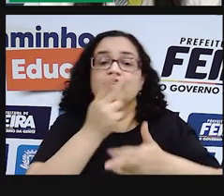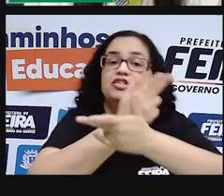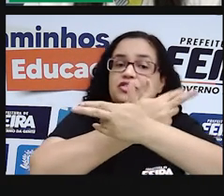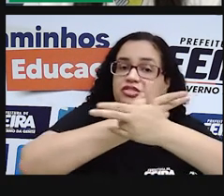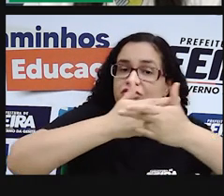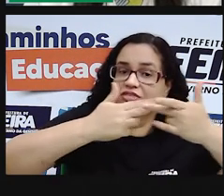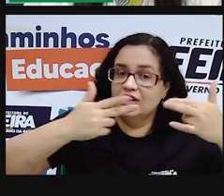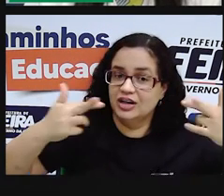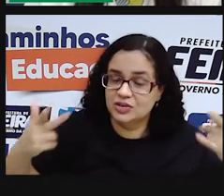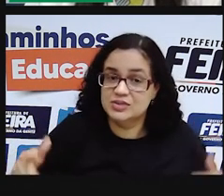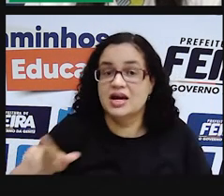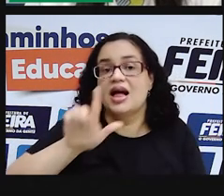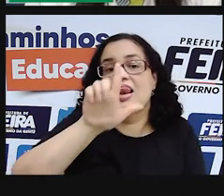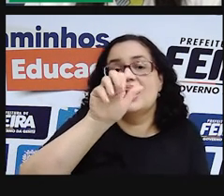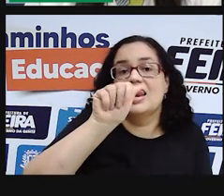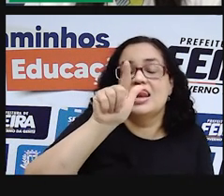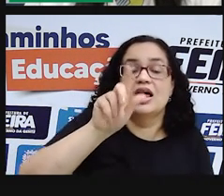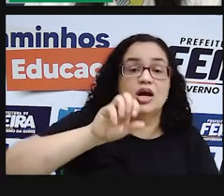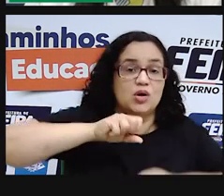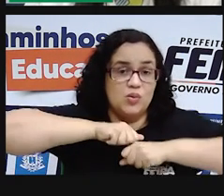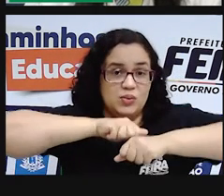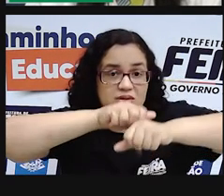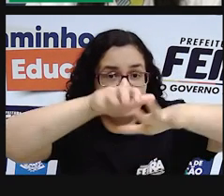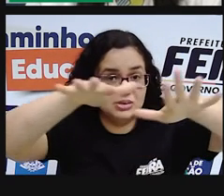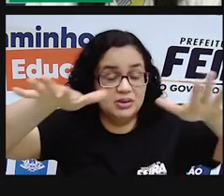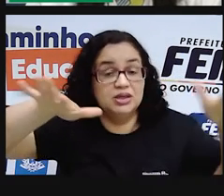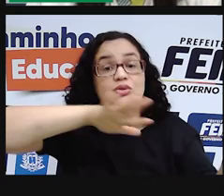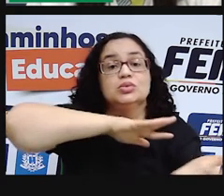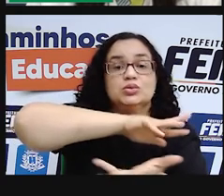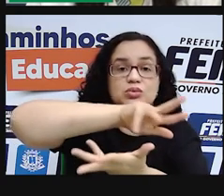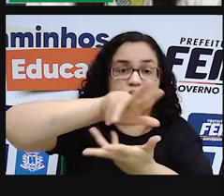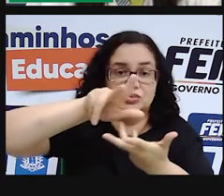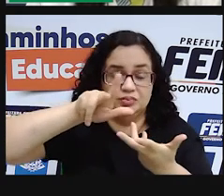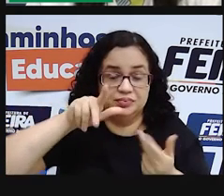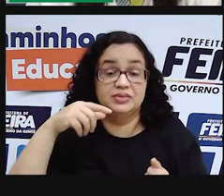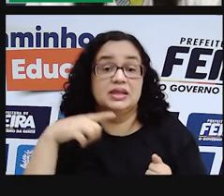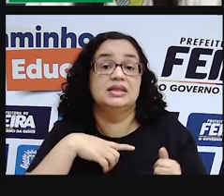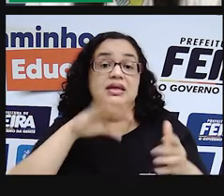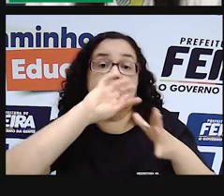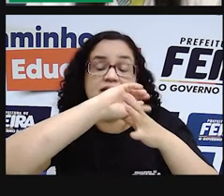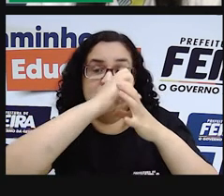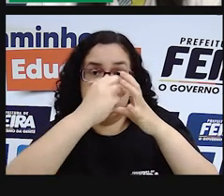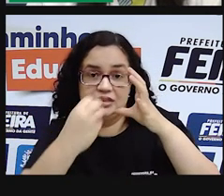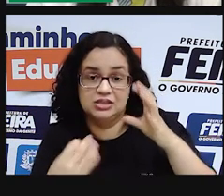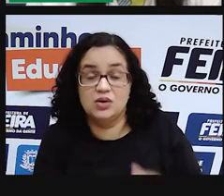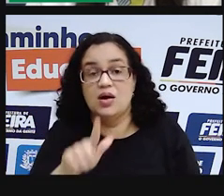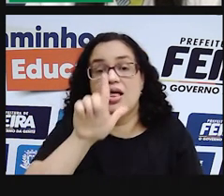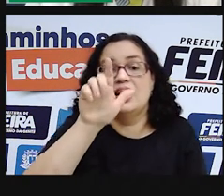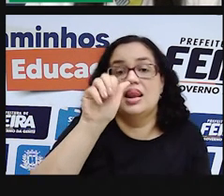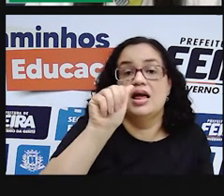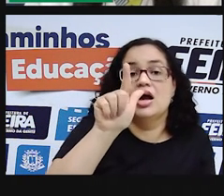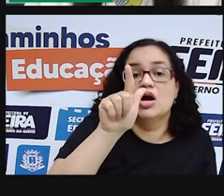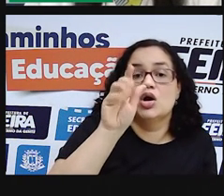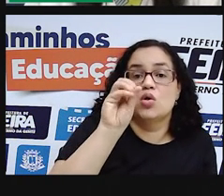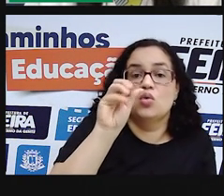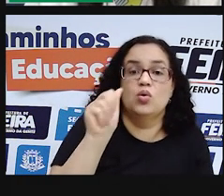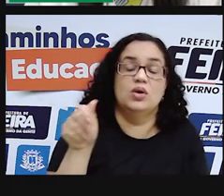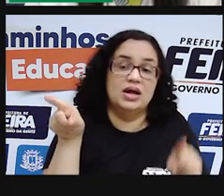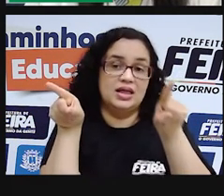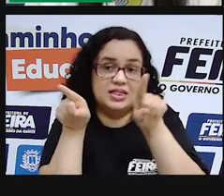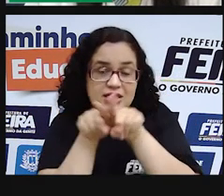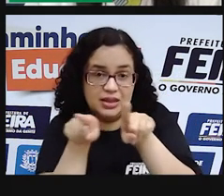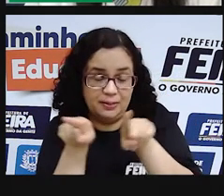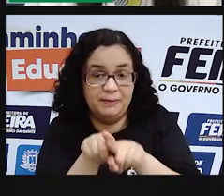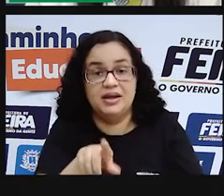vários lagos espalhados pelo mundo e a gente viu que alguns têm características de lagoa e também de